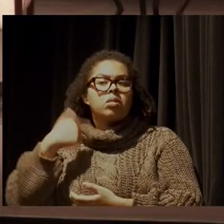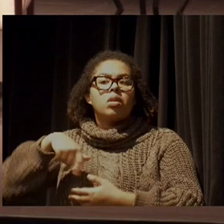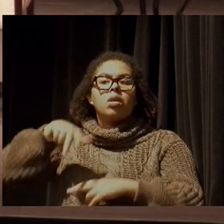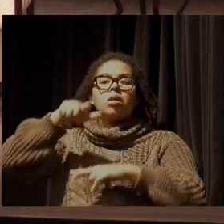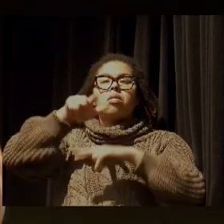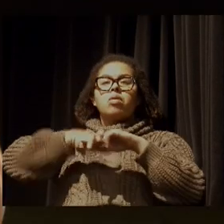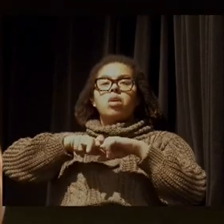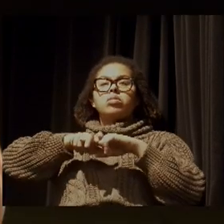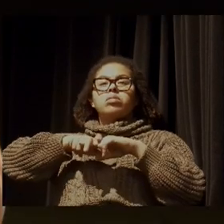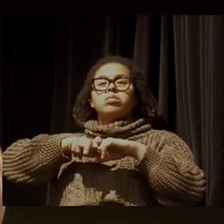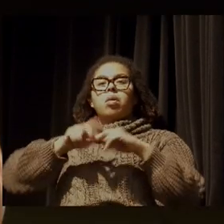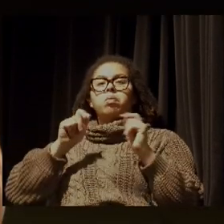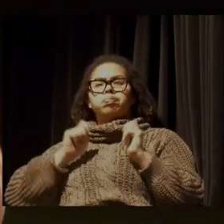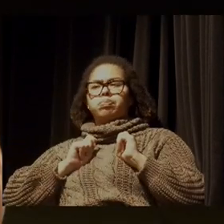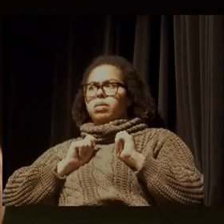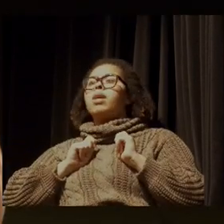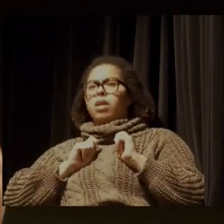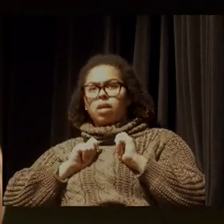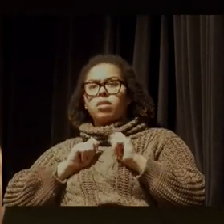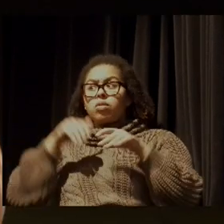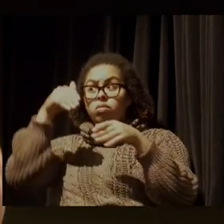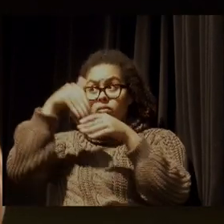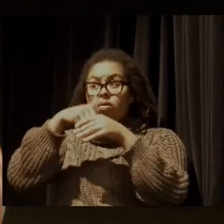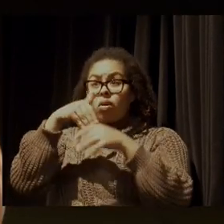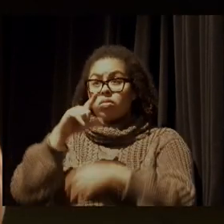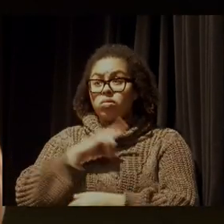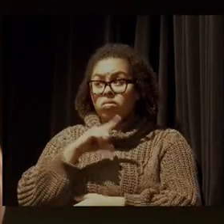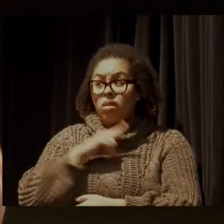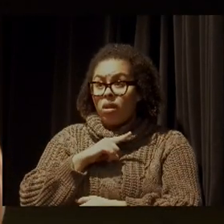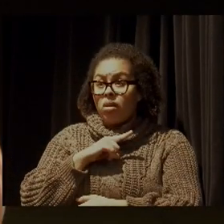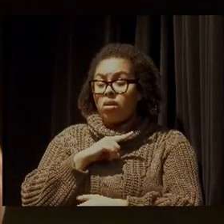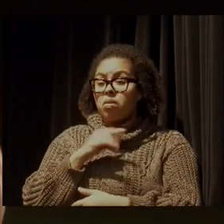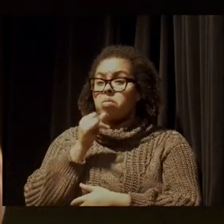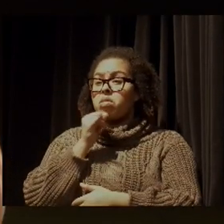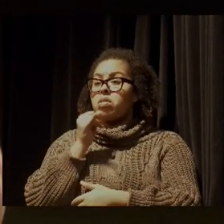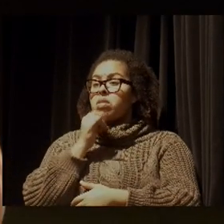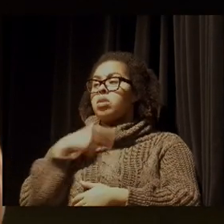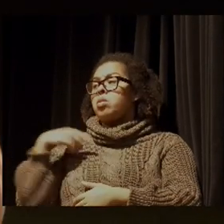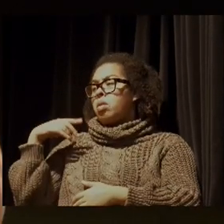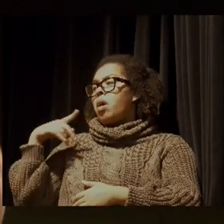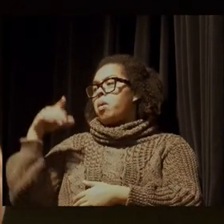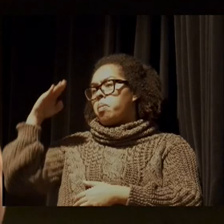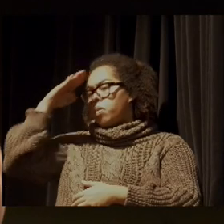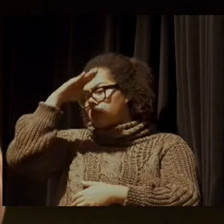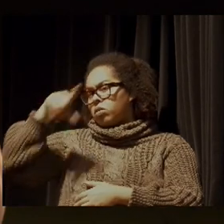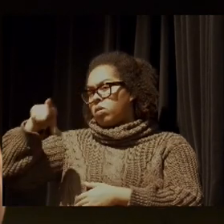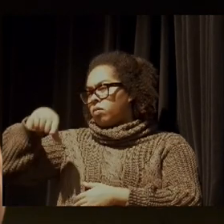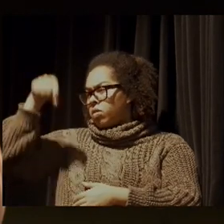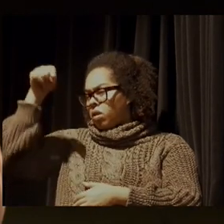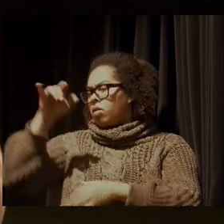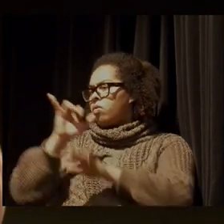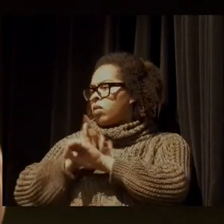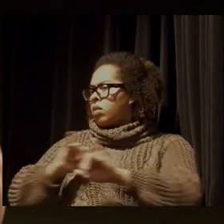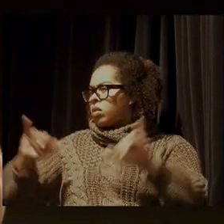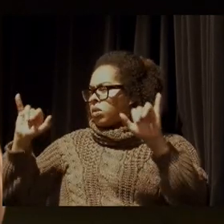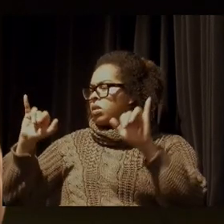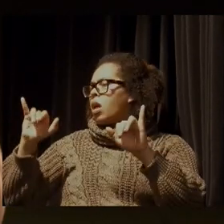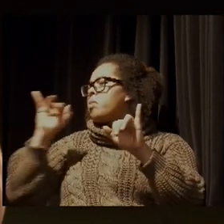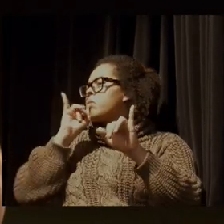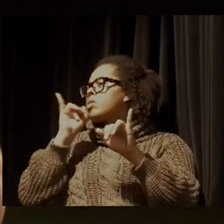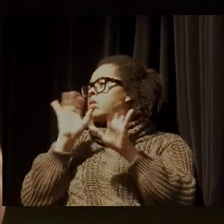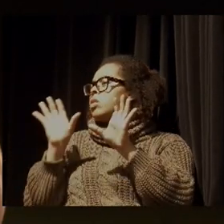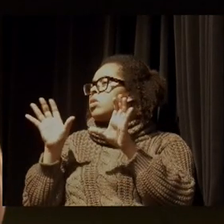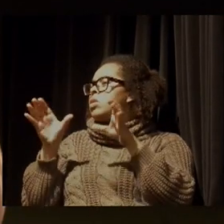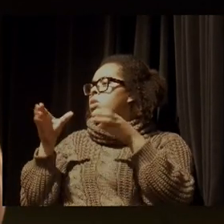voto. E eu sempre disse isso uma vez, quando o Bolsonaro foi eleito, foi lançada aquela, uma rede